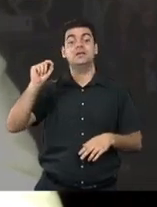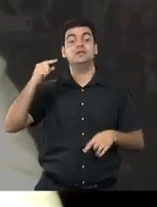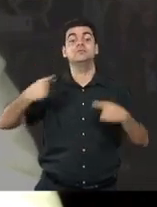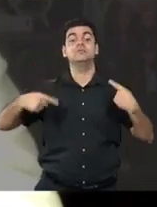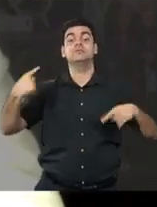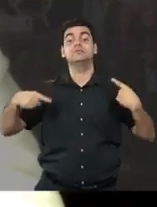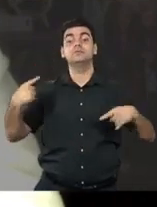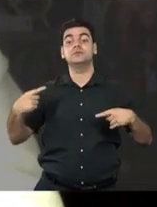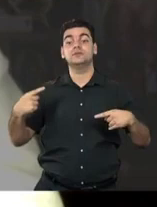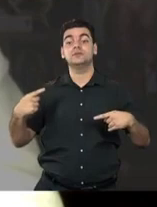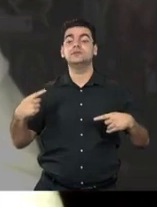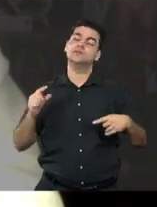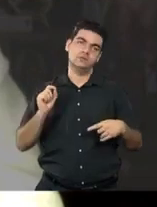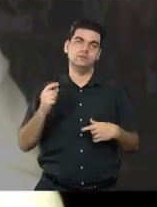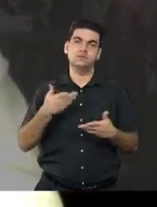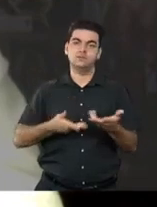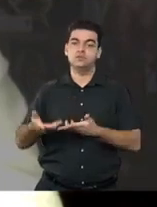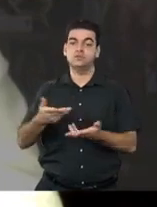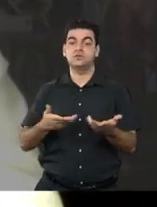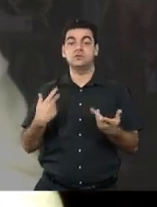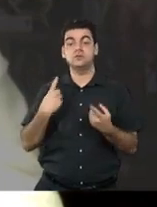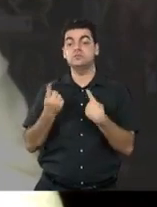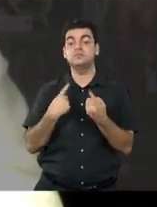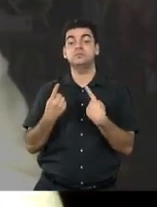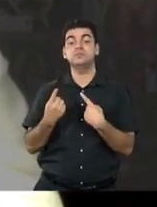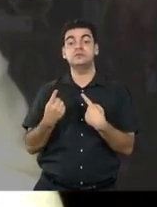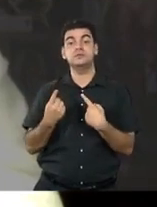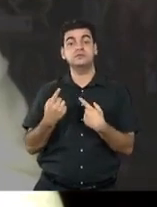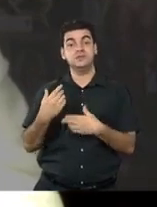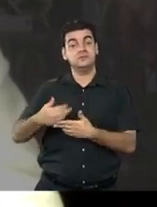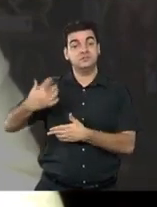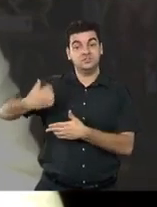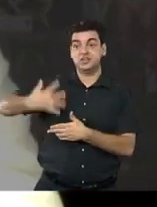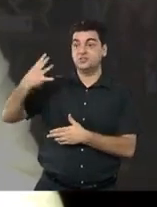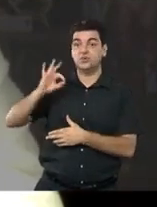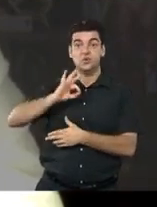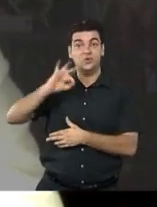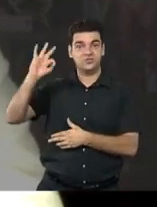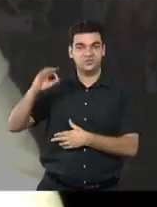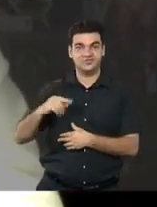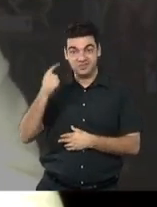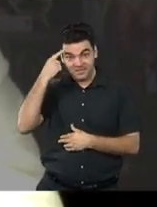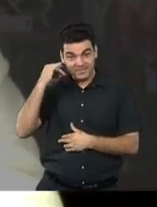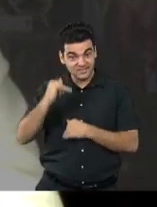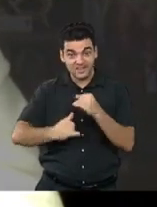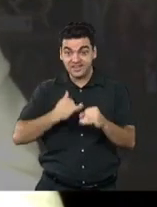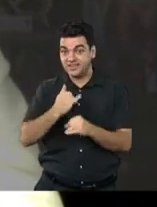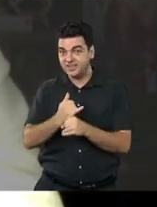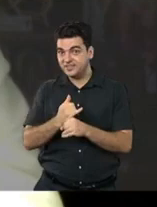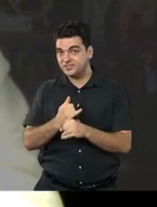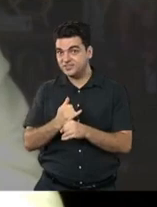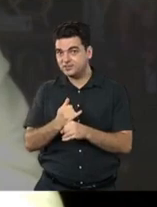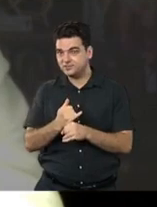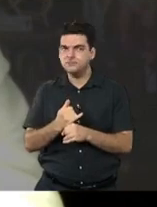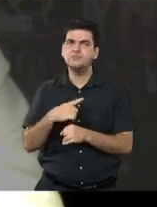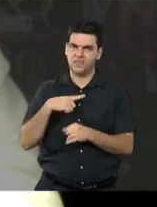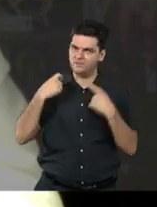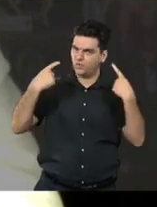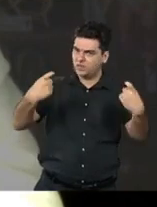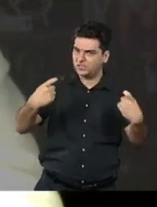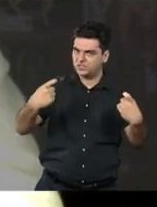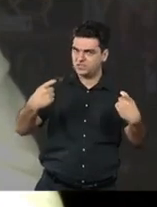paralela, e junto com a gente que aconteceu aqui nesse chat, o que nos mostra que se a internet pode ser virulenta,